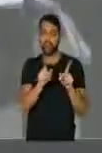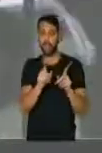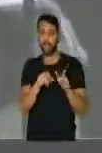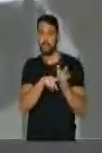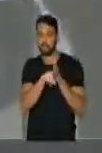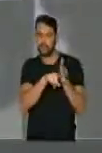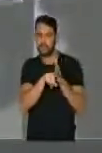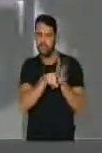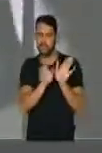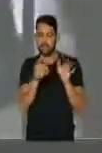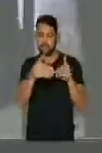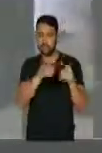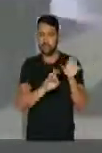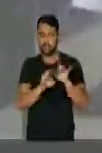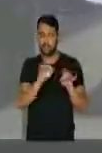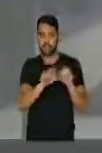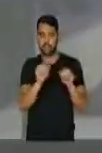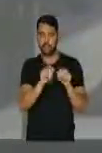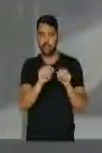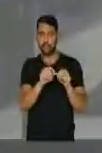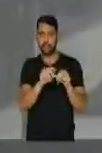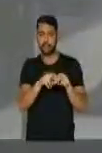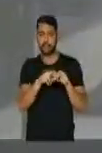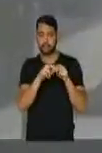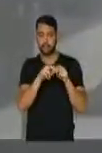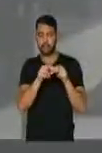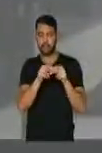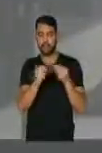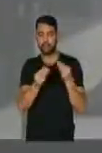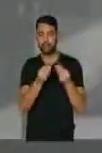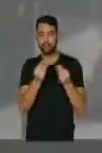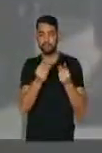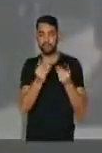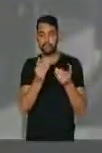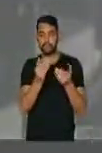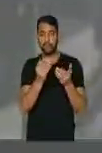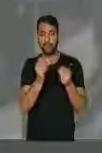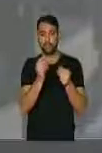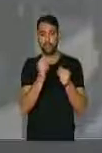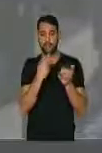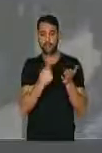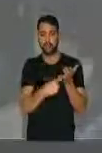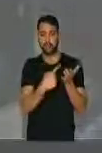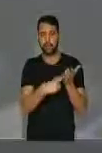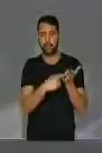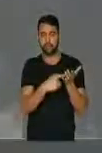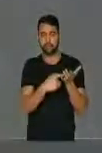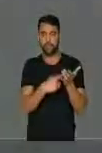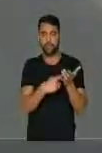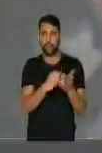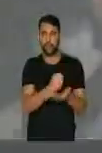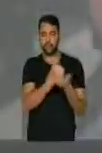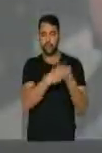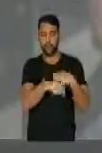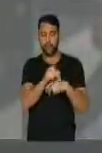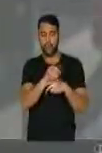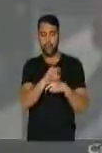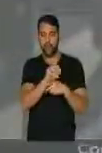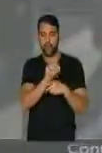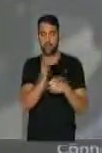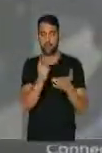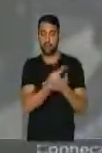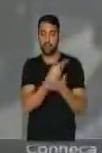investigação especialíssima, tamanha a falcatrua cometida em tudo que é canto.